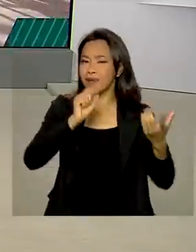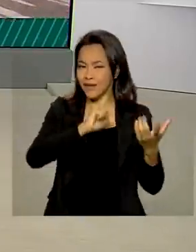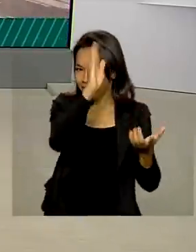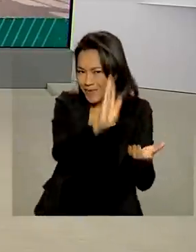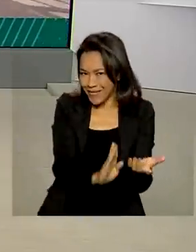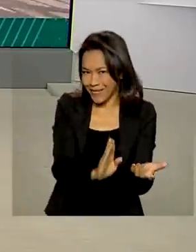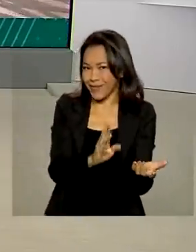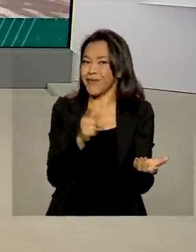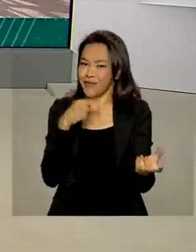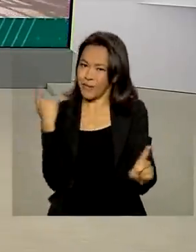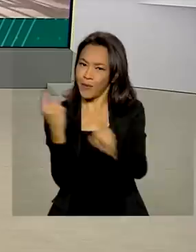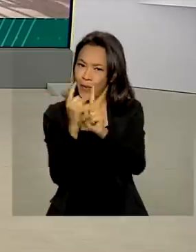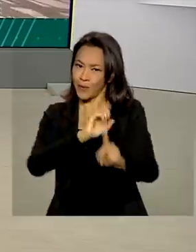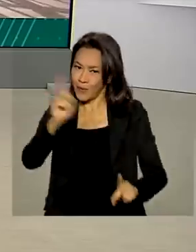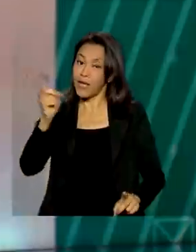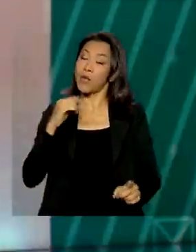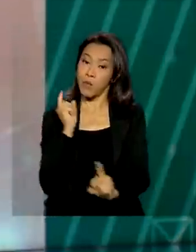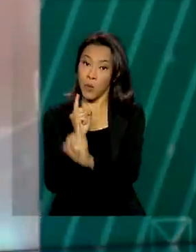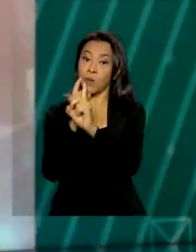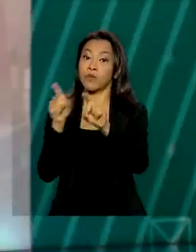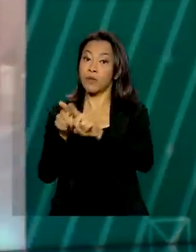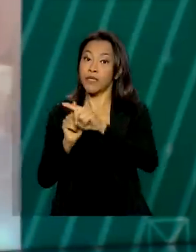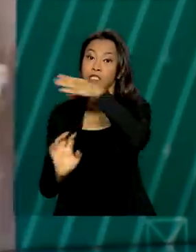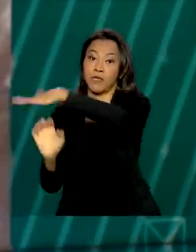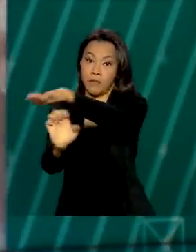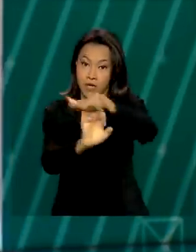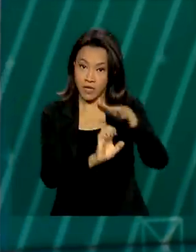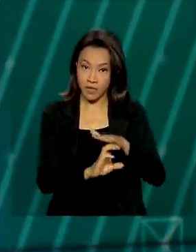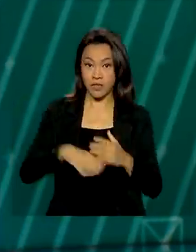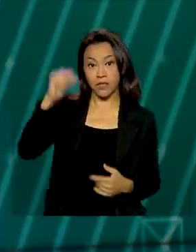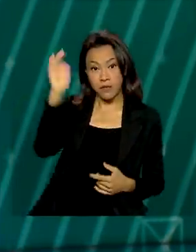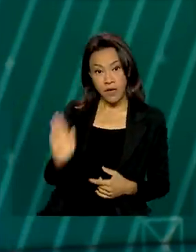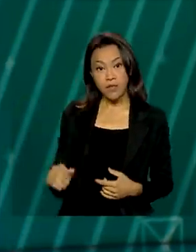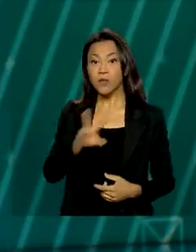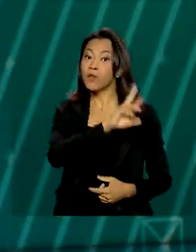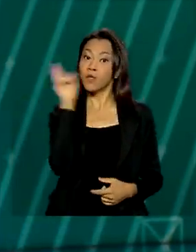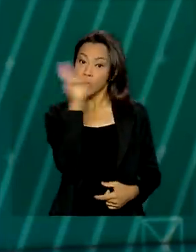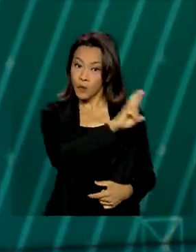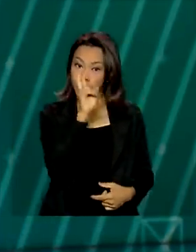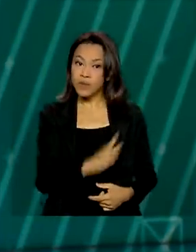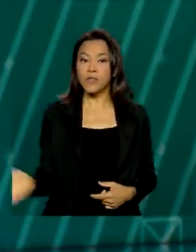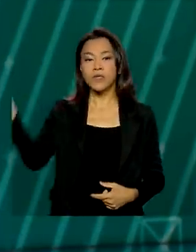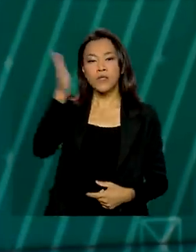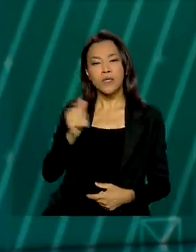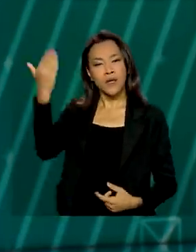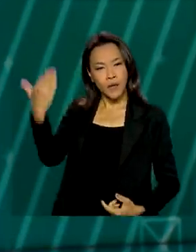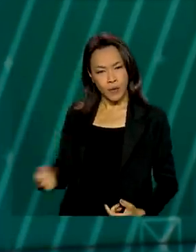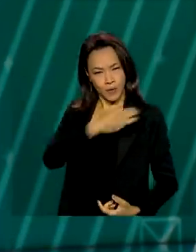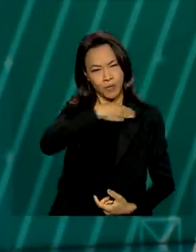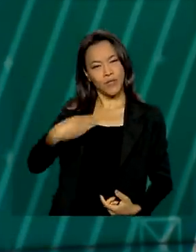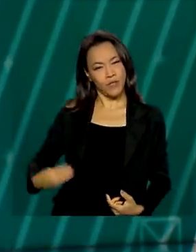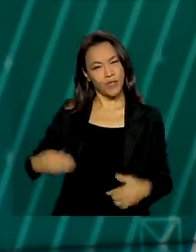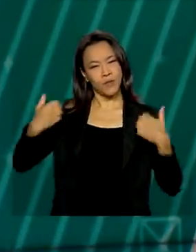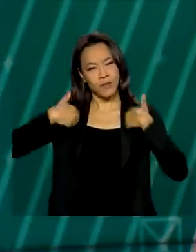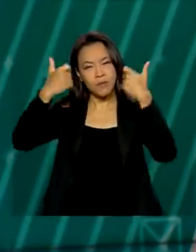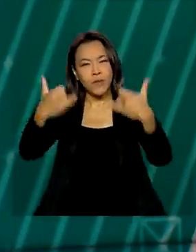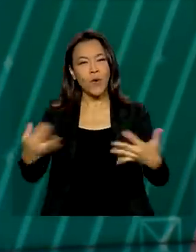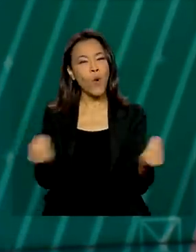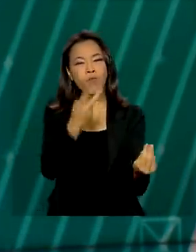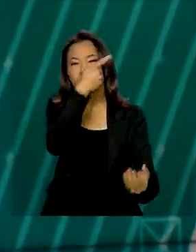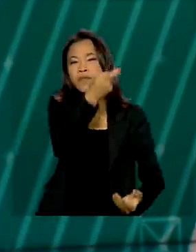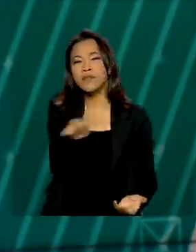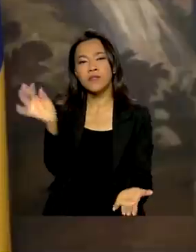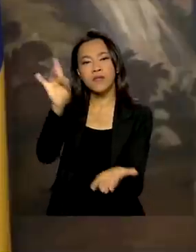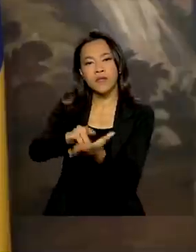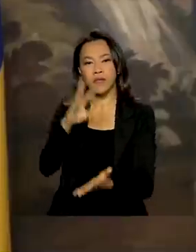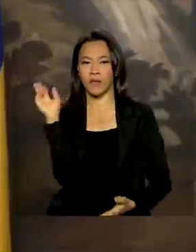encontro empresarial Brasil-Rússia. O ministro das Relações Exteriores, Carlos França, falou sobre a visita oficial à Rússia. Vamos